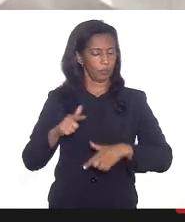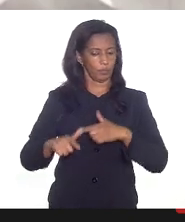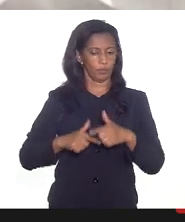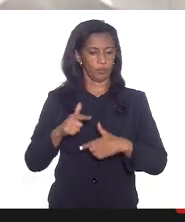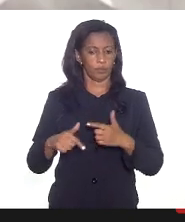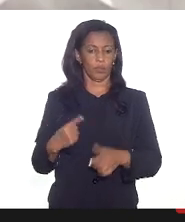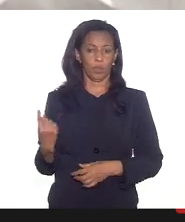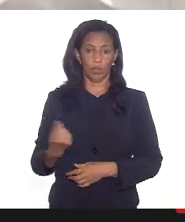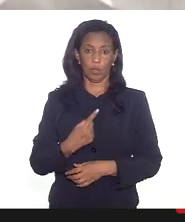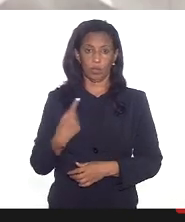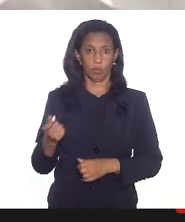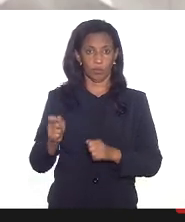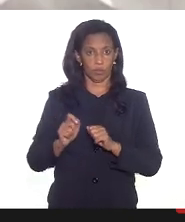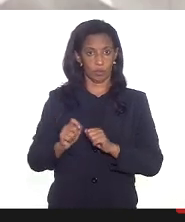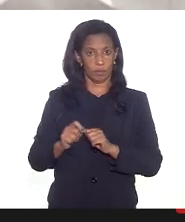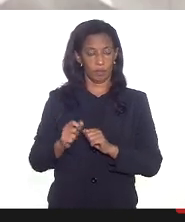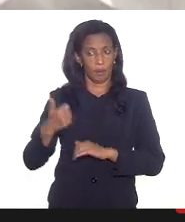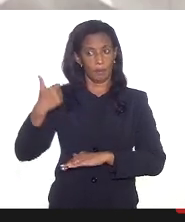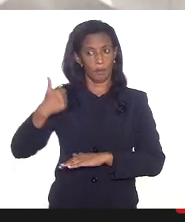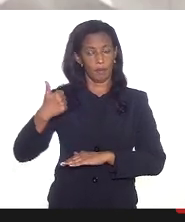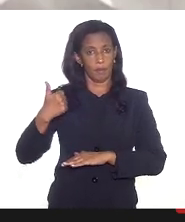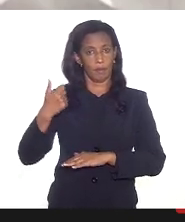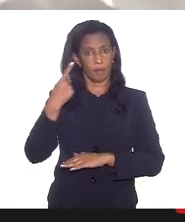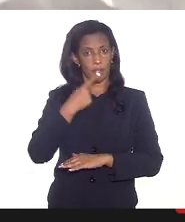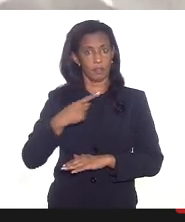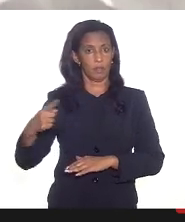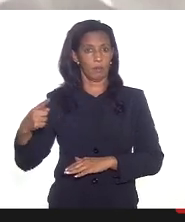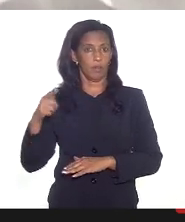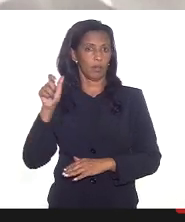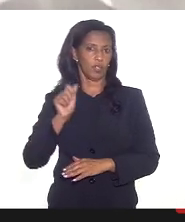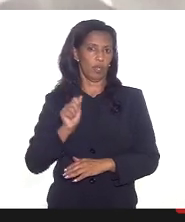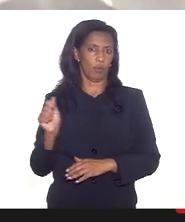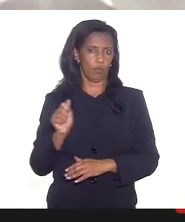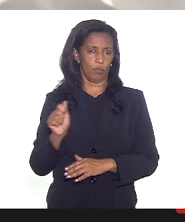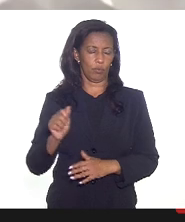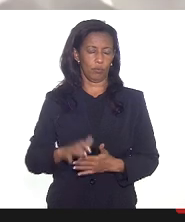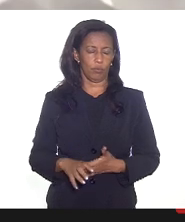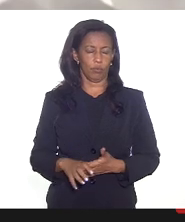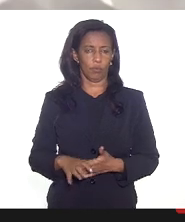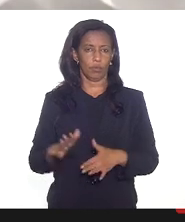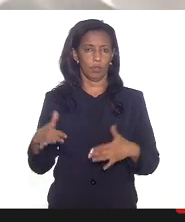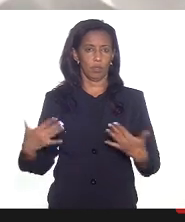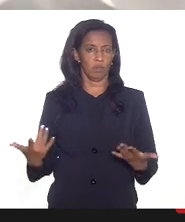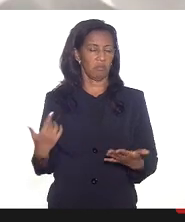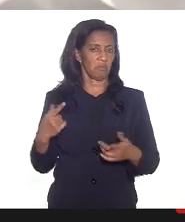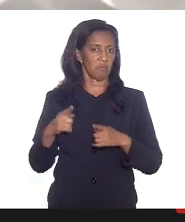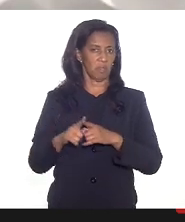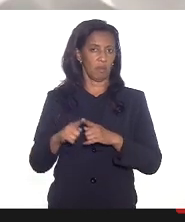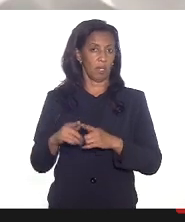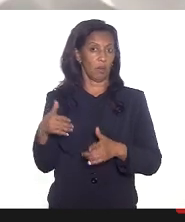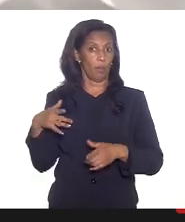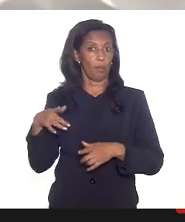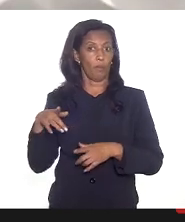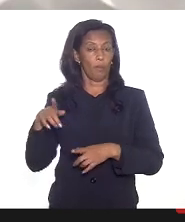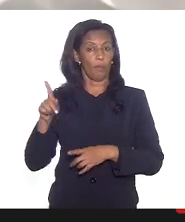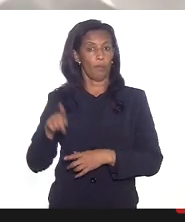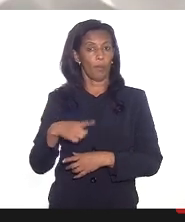nós estaremos fazendo na primeira semana de agosto então isso também não impede que